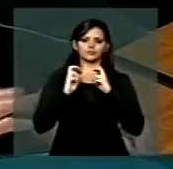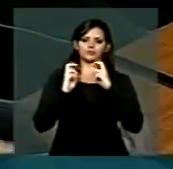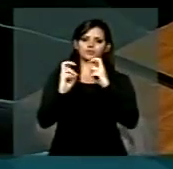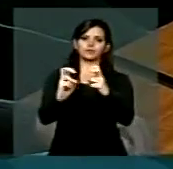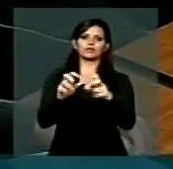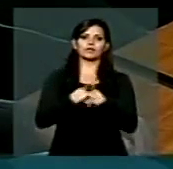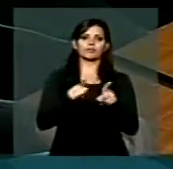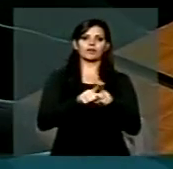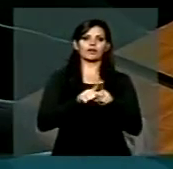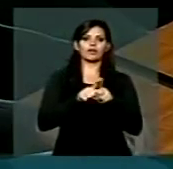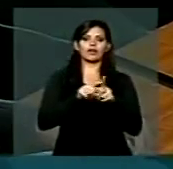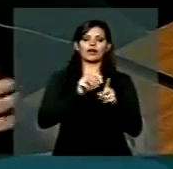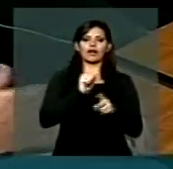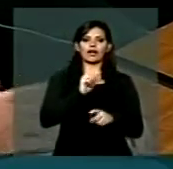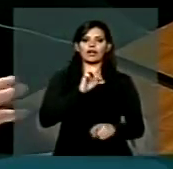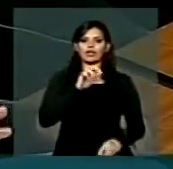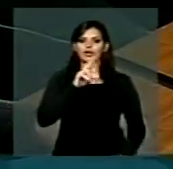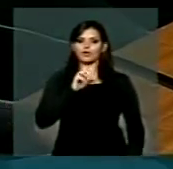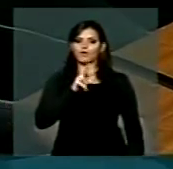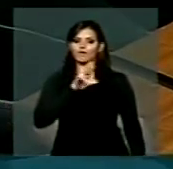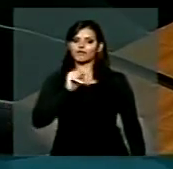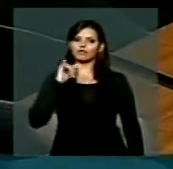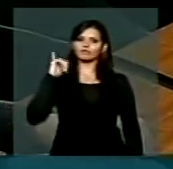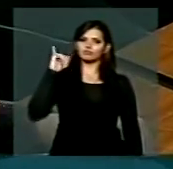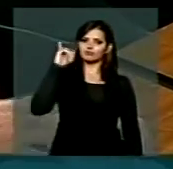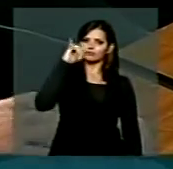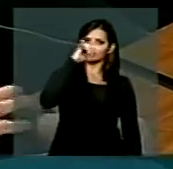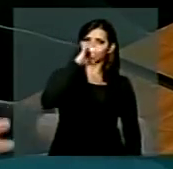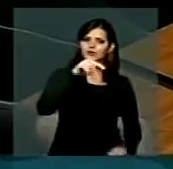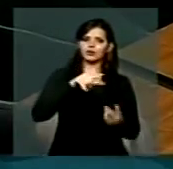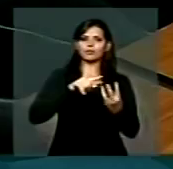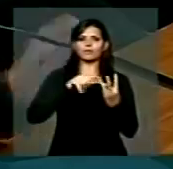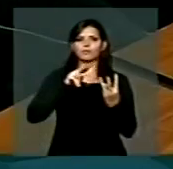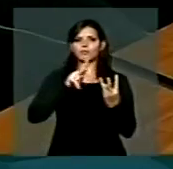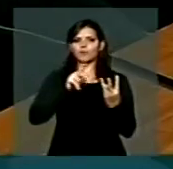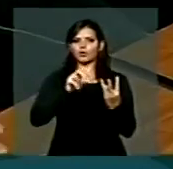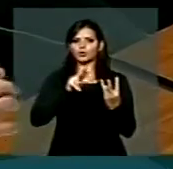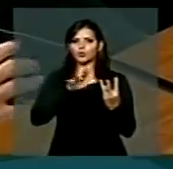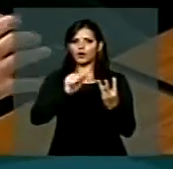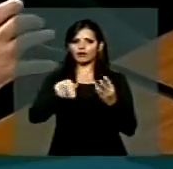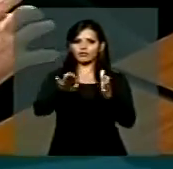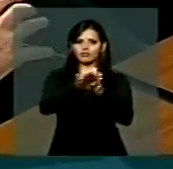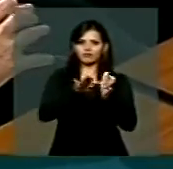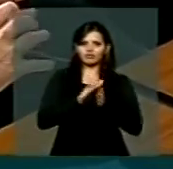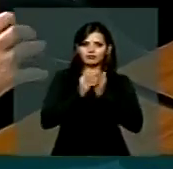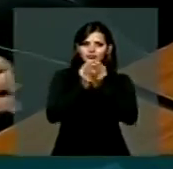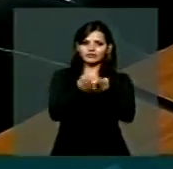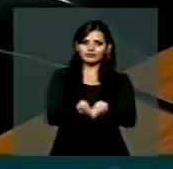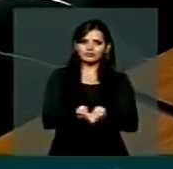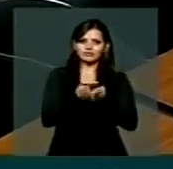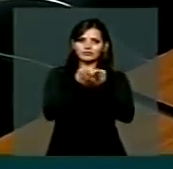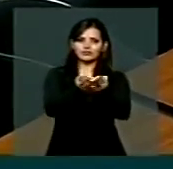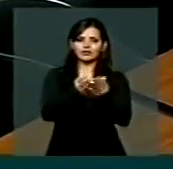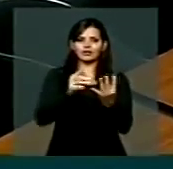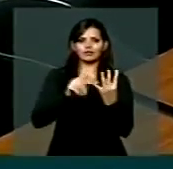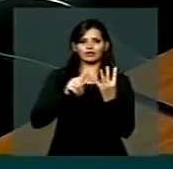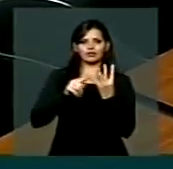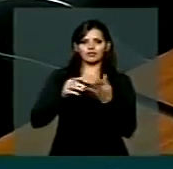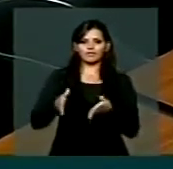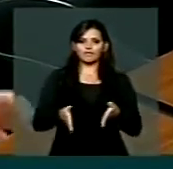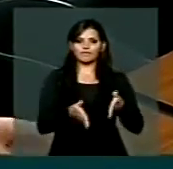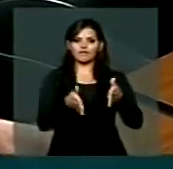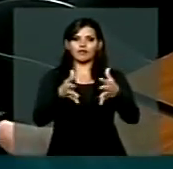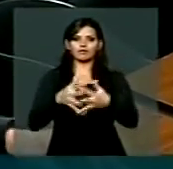aerovia, portuária, rodoviária, nós precisamos trabalhar juntos e integrados.